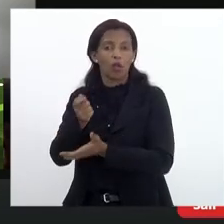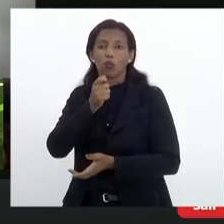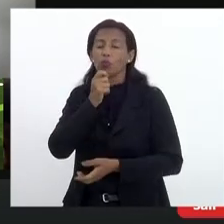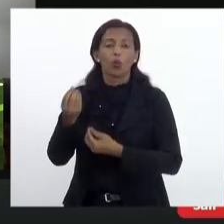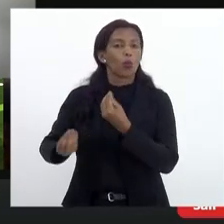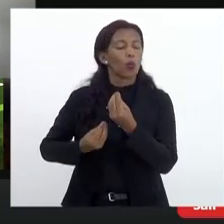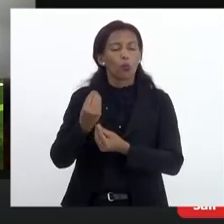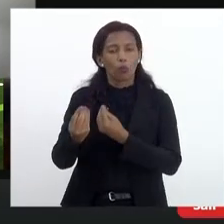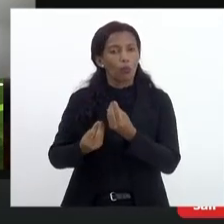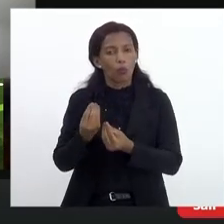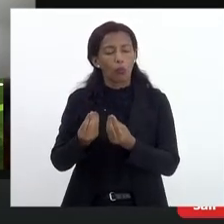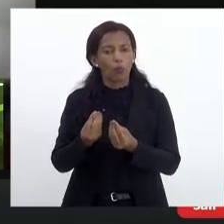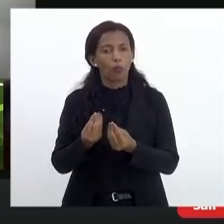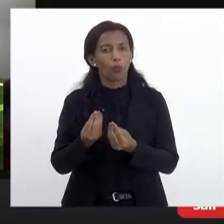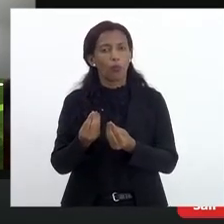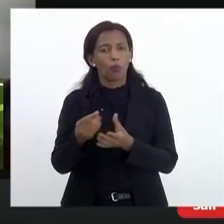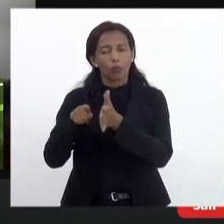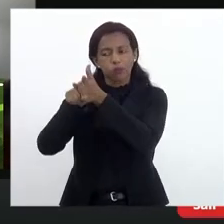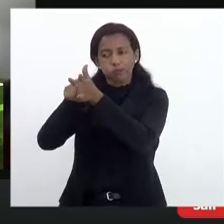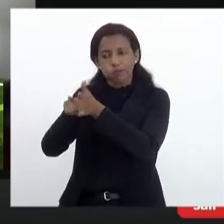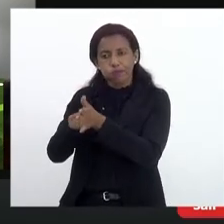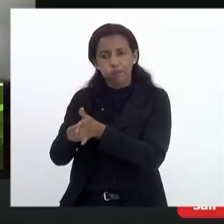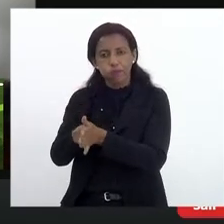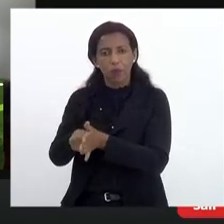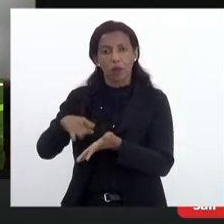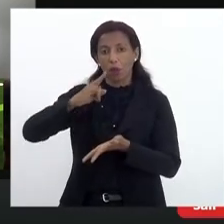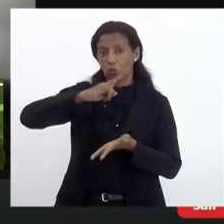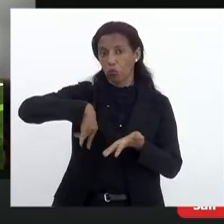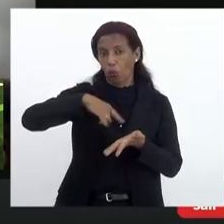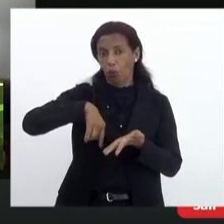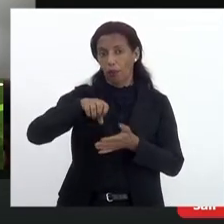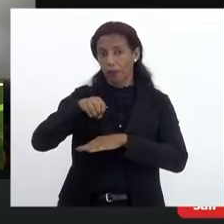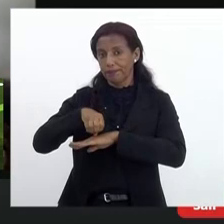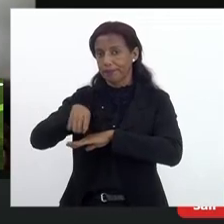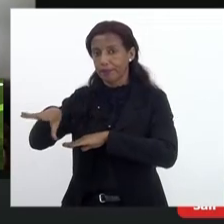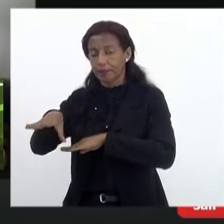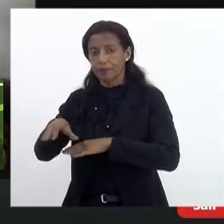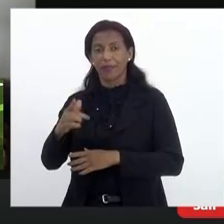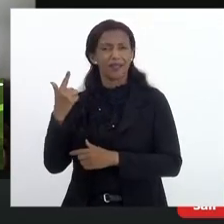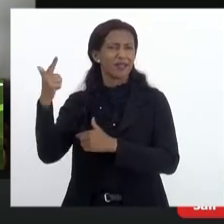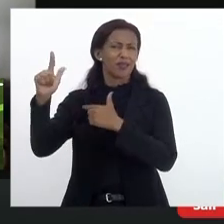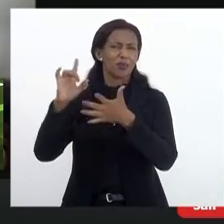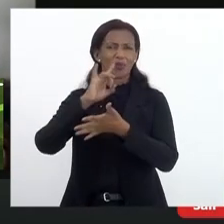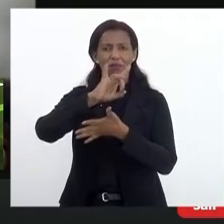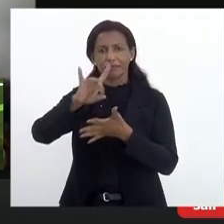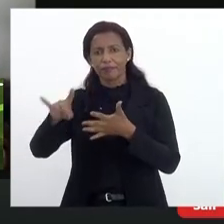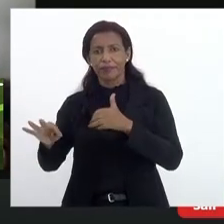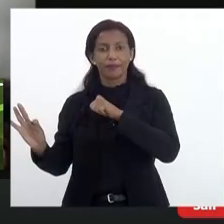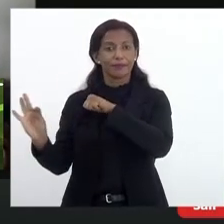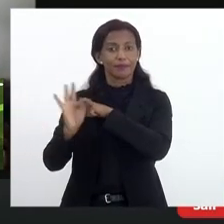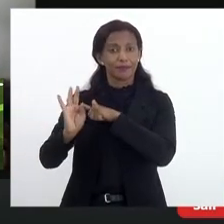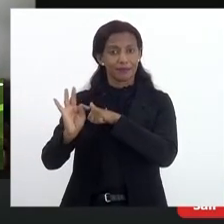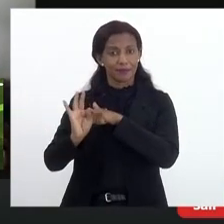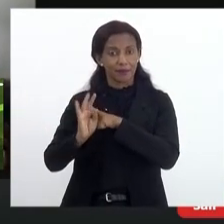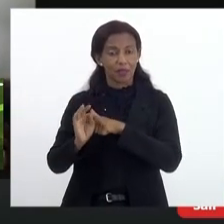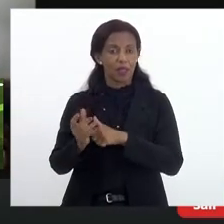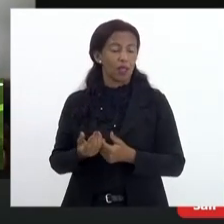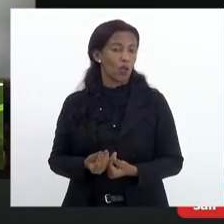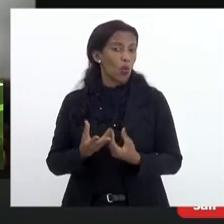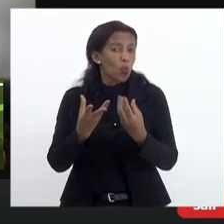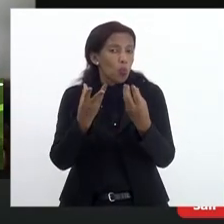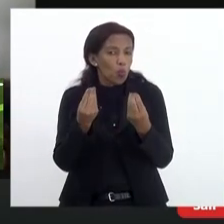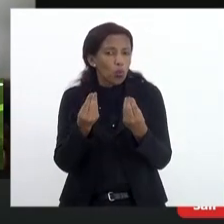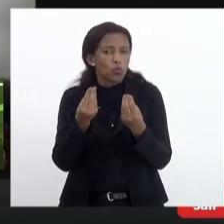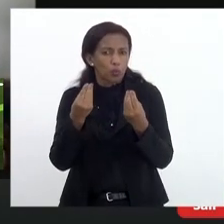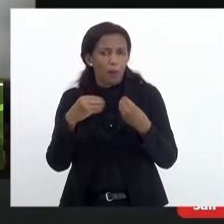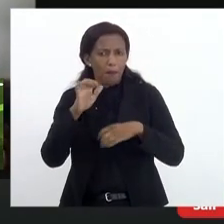como a inspeção, expedir o documento, entre outras questões técnicas, que, como muito bem o